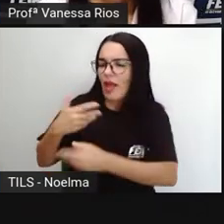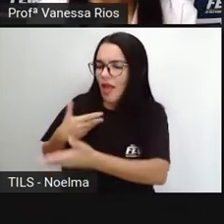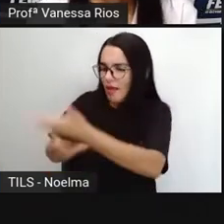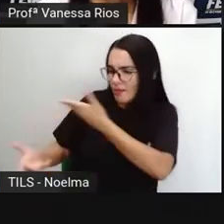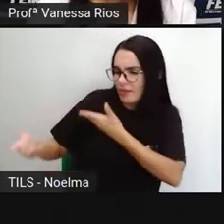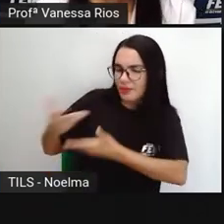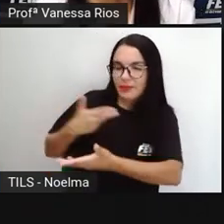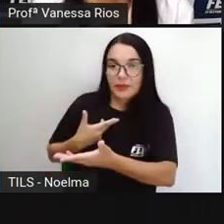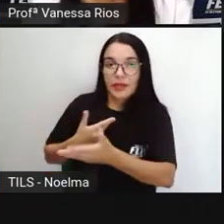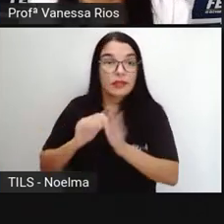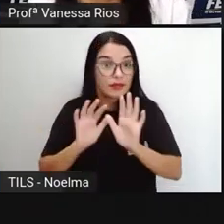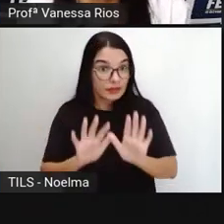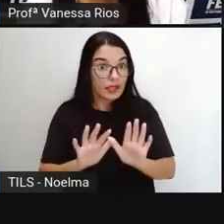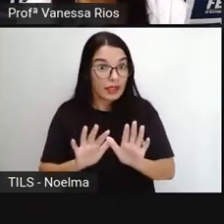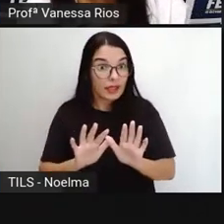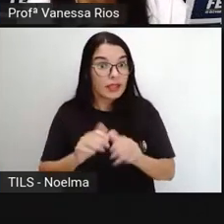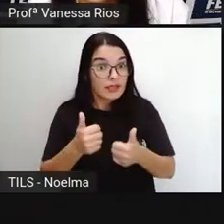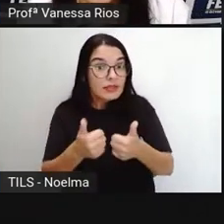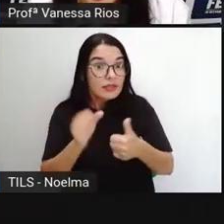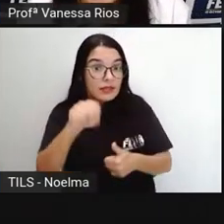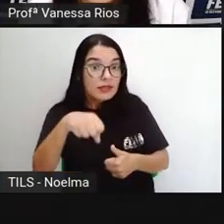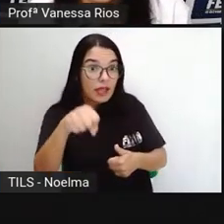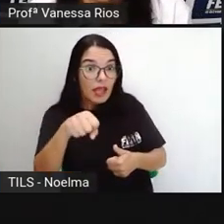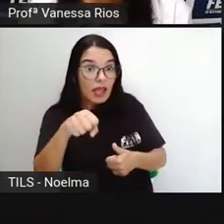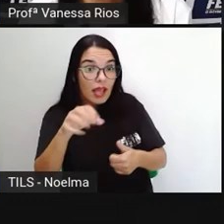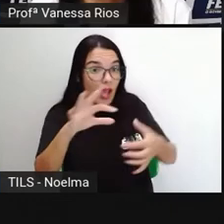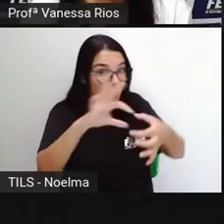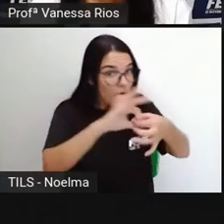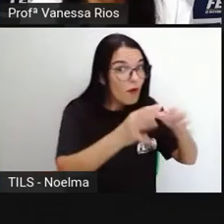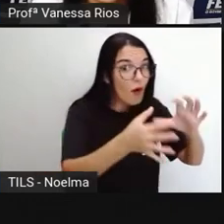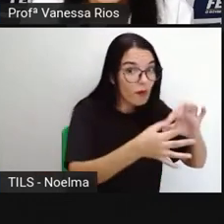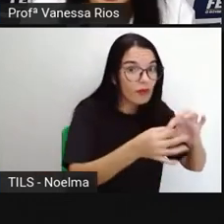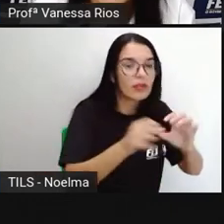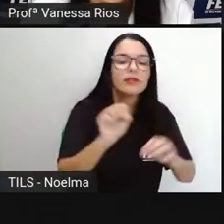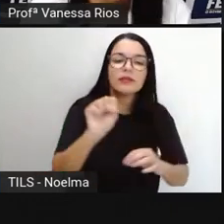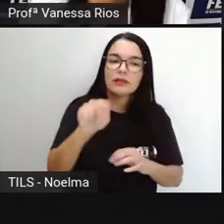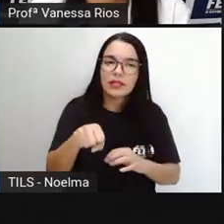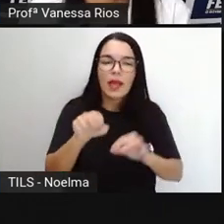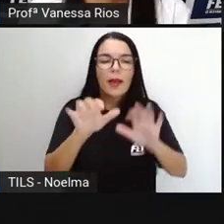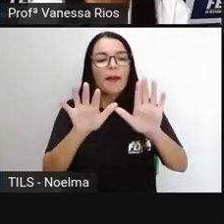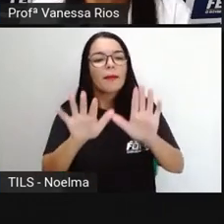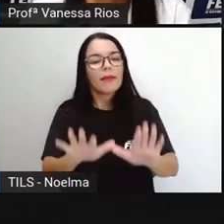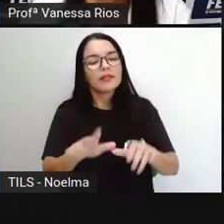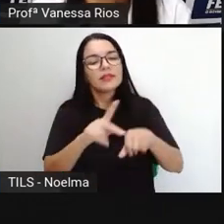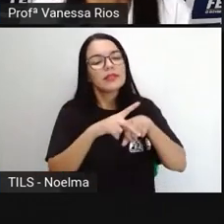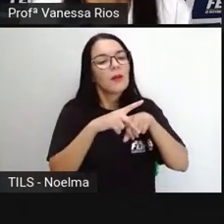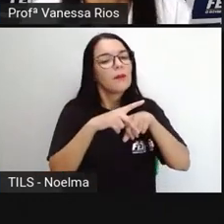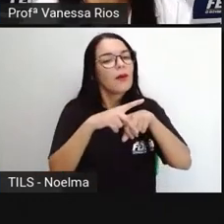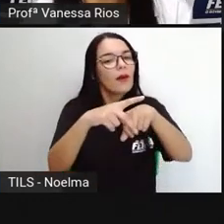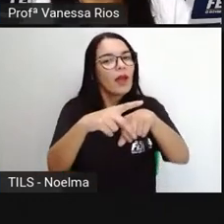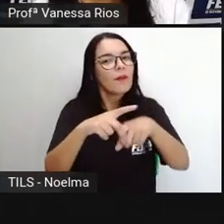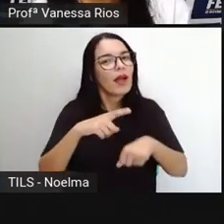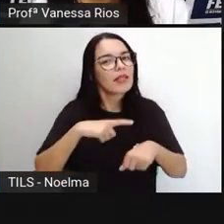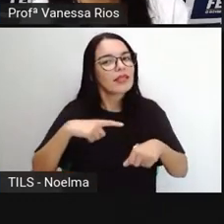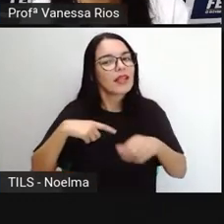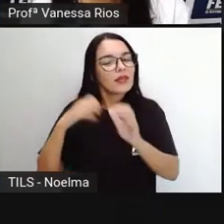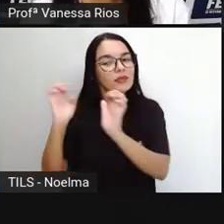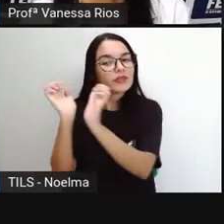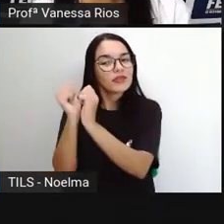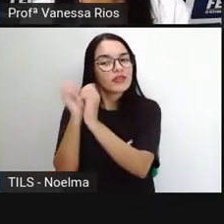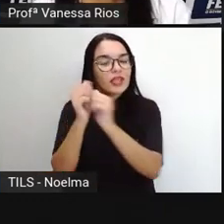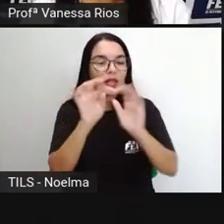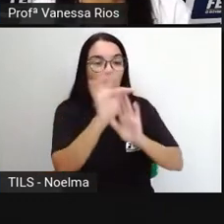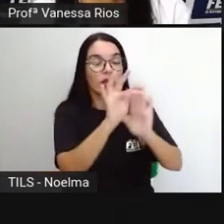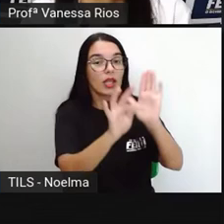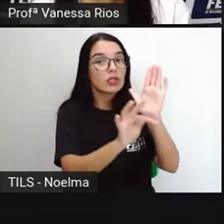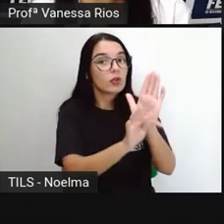não é? Não que isso não faça parte dos poemas, fazem parte sim, mas os poemas são os gêneros textuais